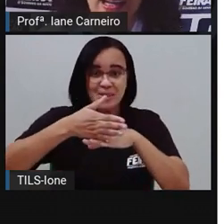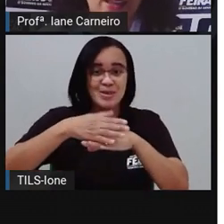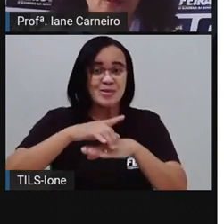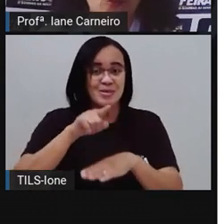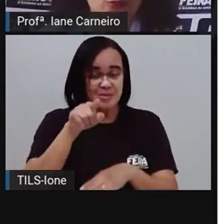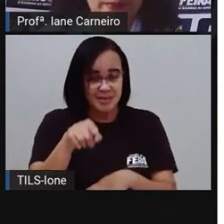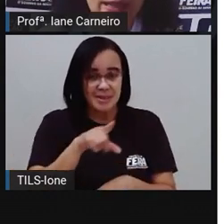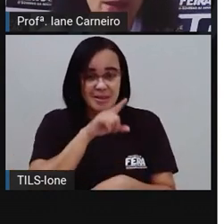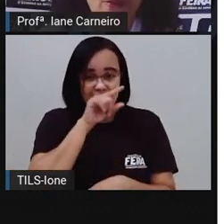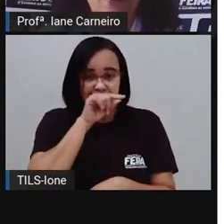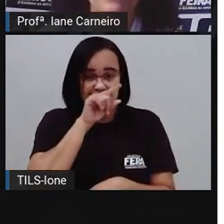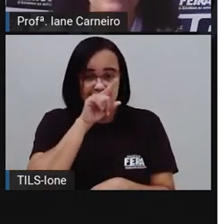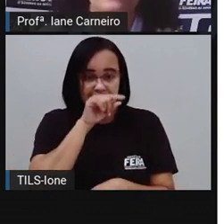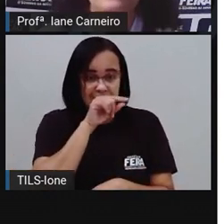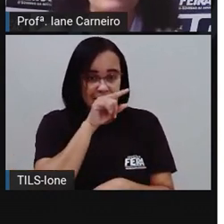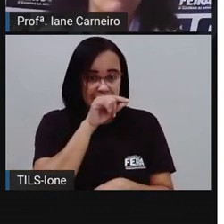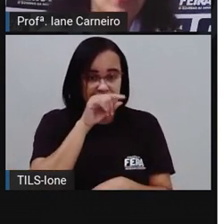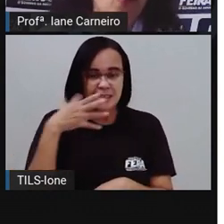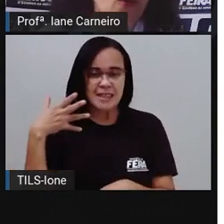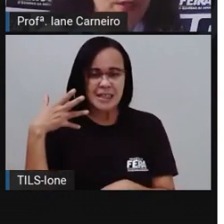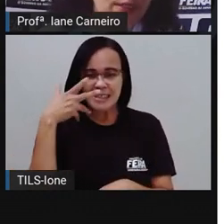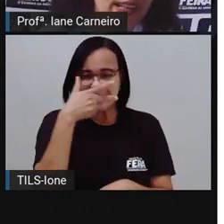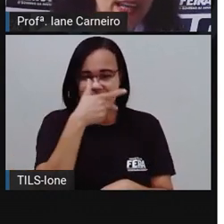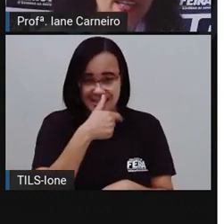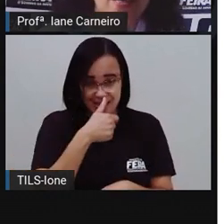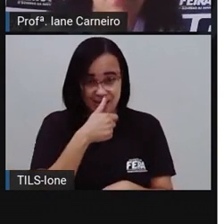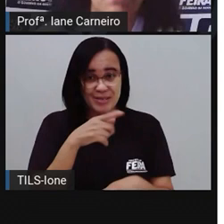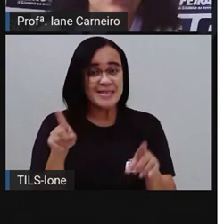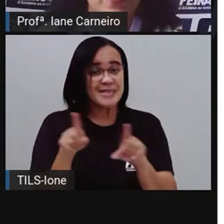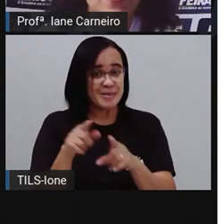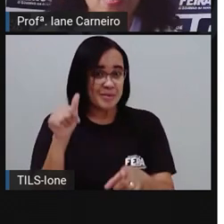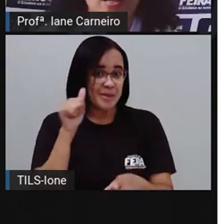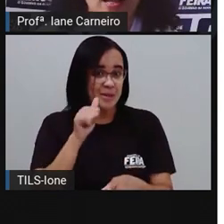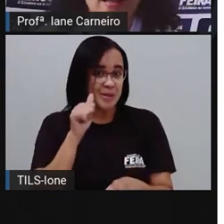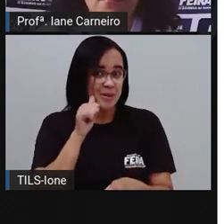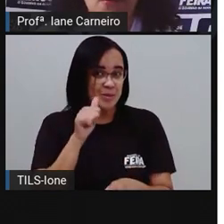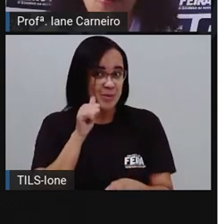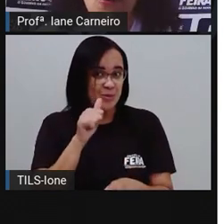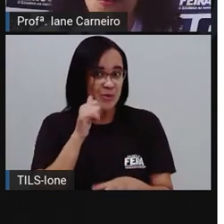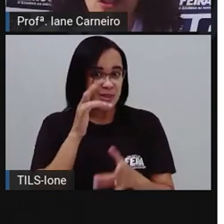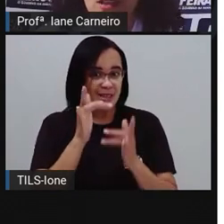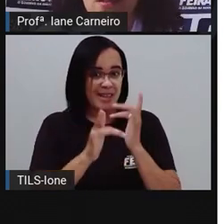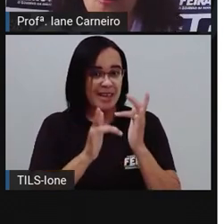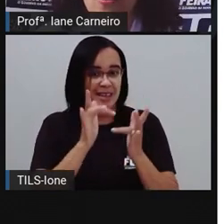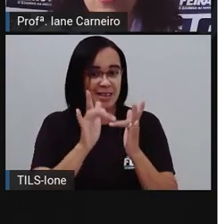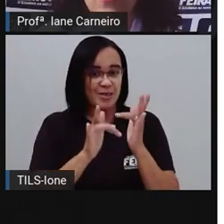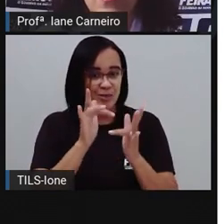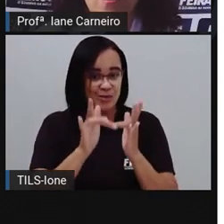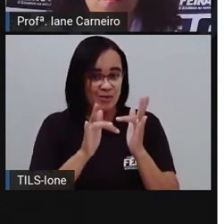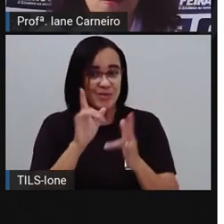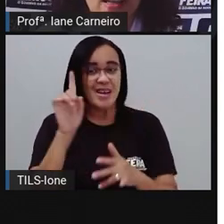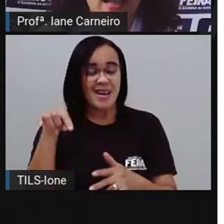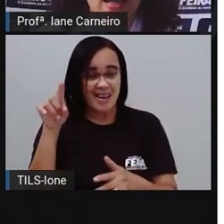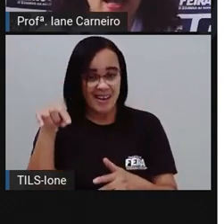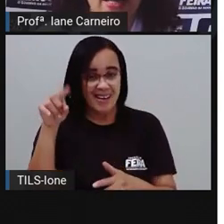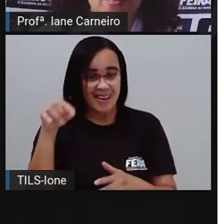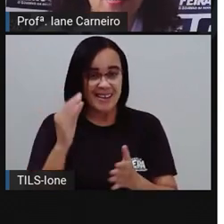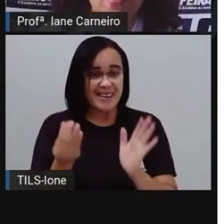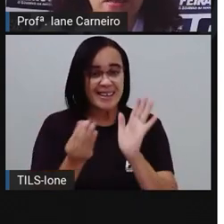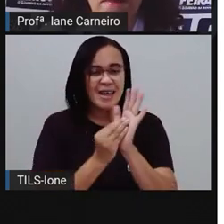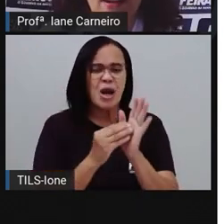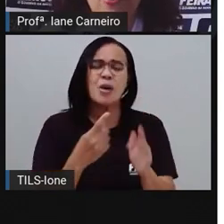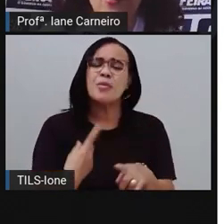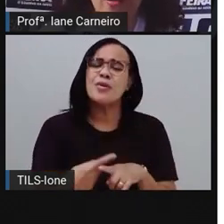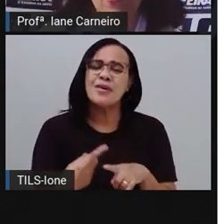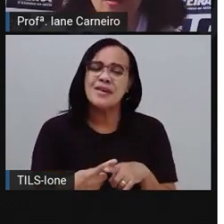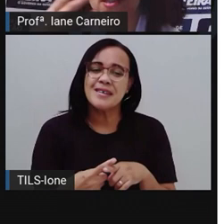é todo branco. E uma noiva, né? Por que será que a Pró colocou isso? Quando você olha, né? Essas